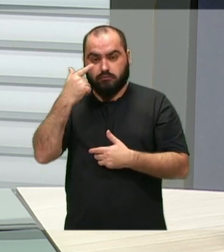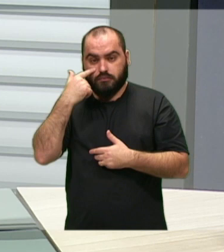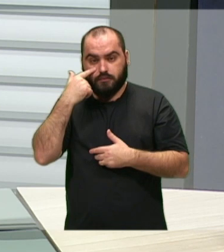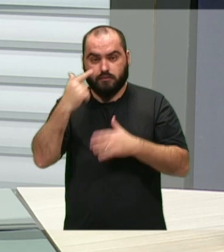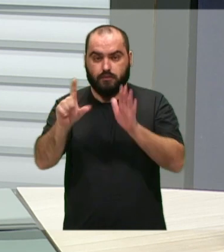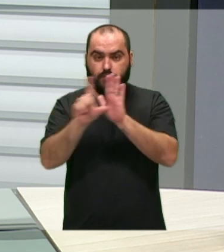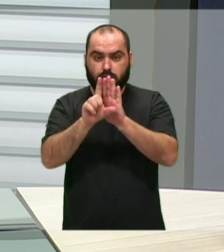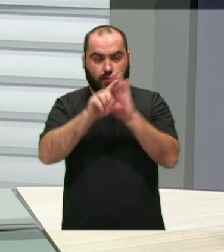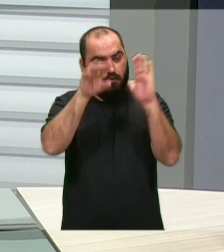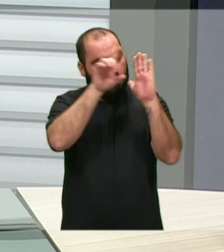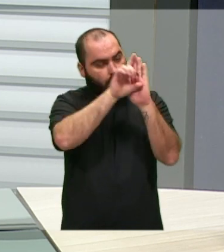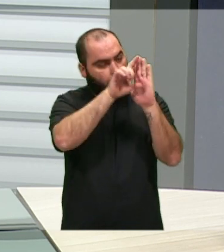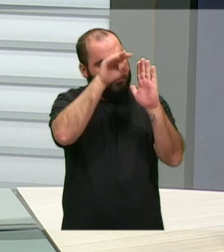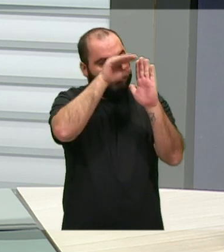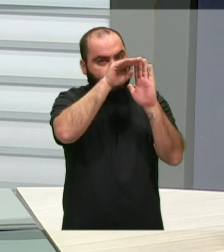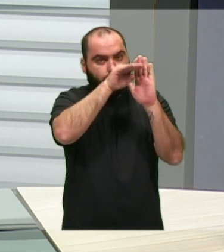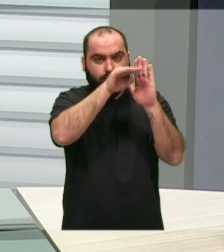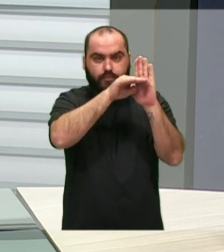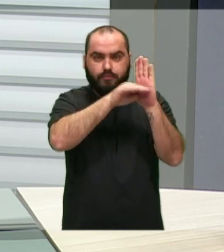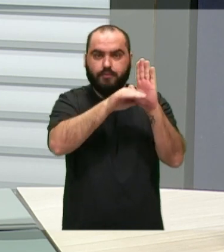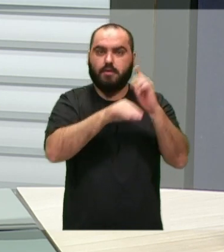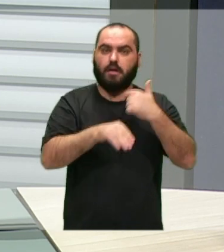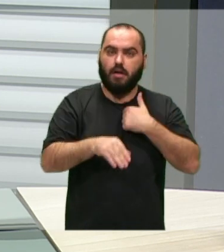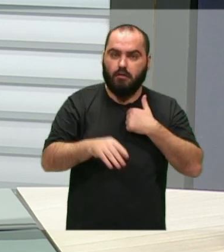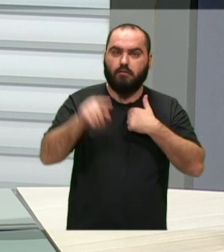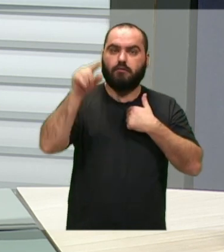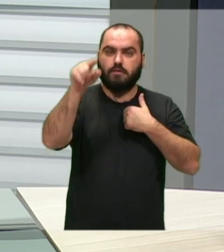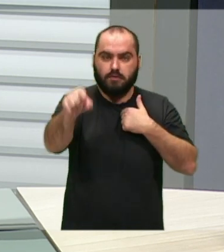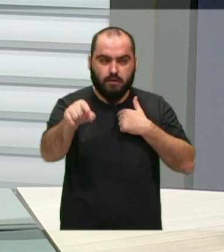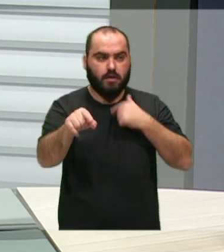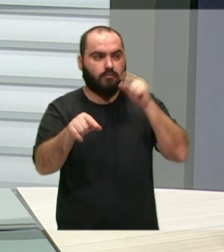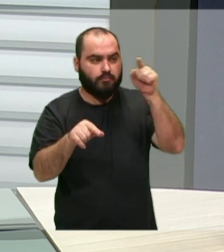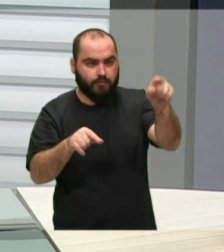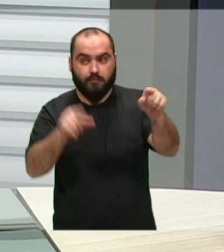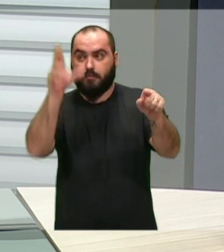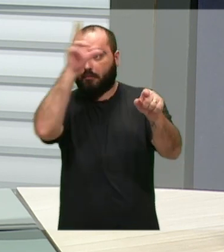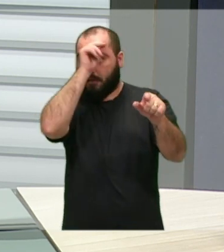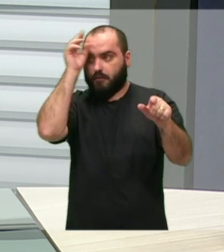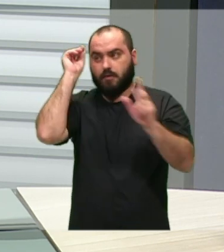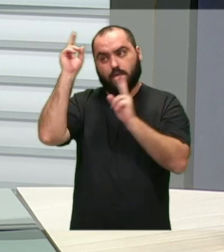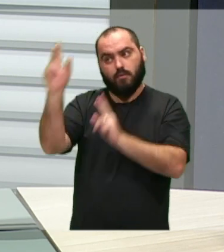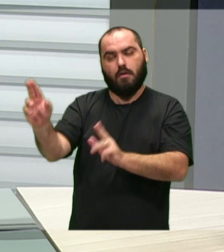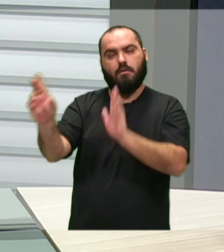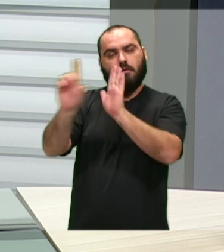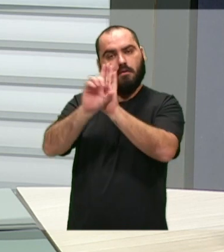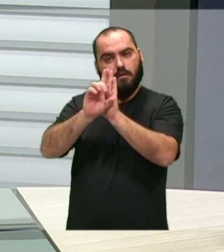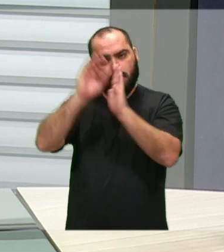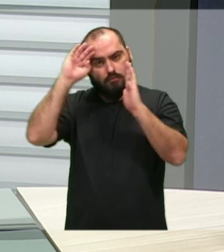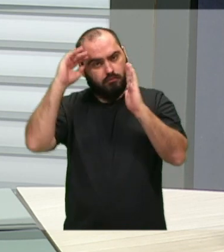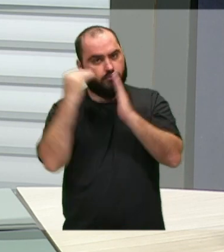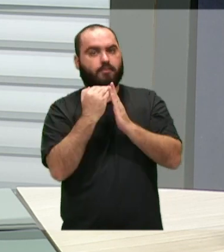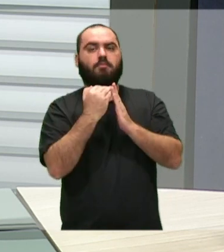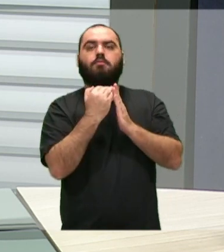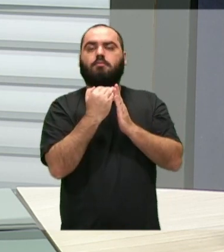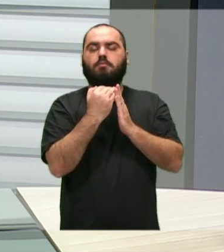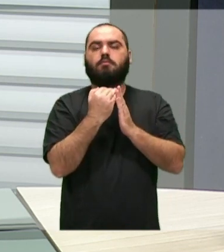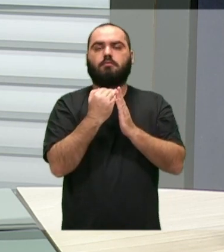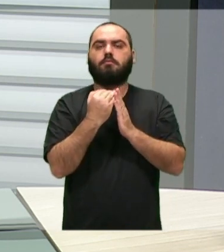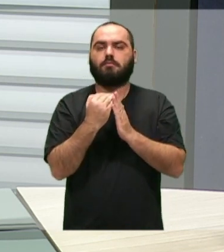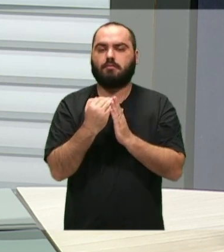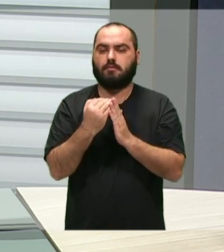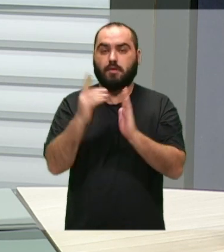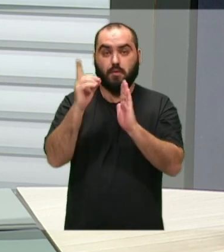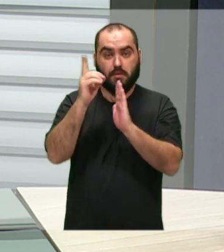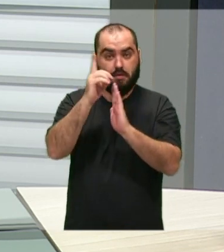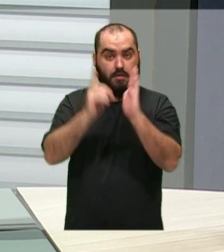a lei vale para mim, vale para você que está nos assistindo, vale para ti, e vale para o prefeito. Então nós vamos cumprir aquilo que a legislação com o